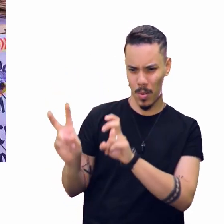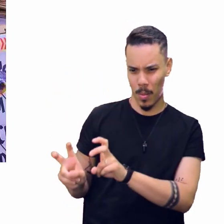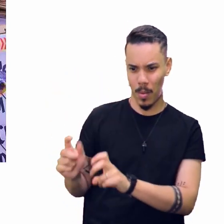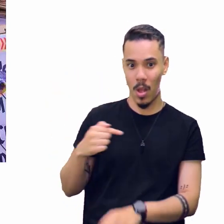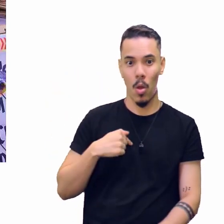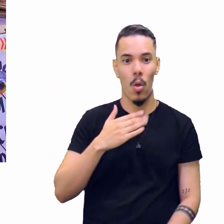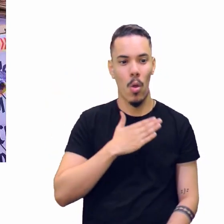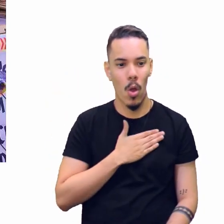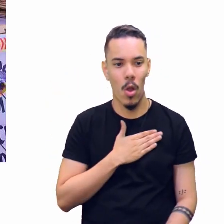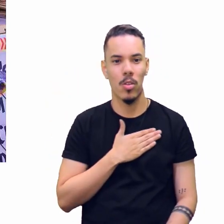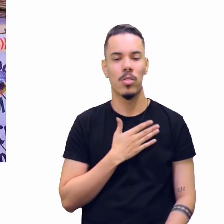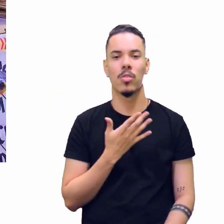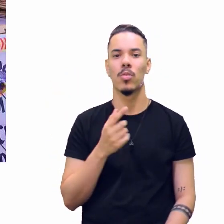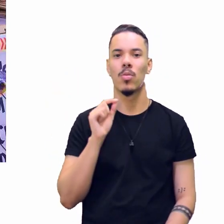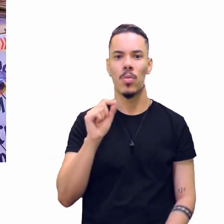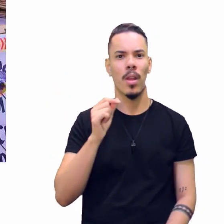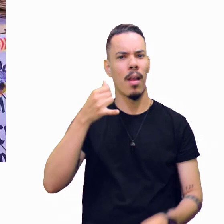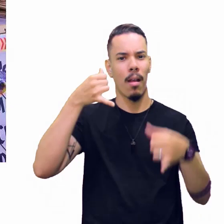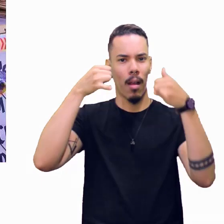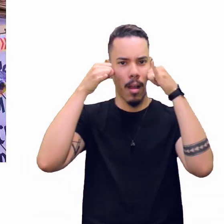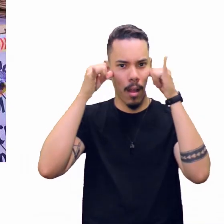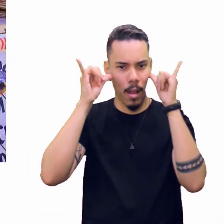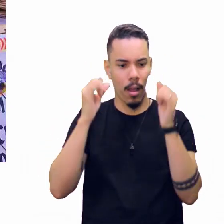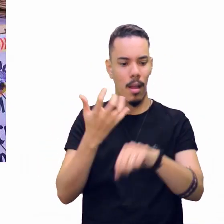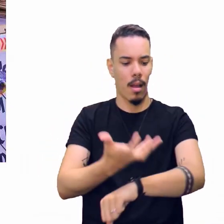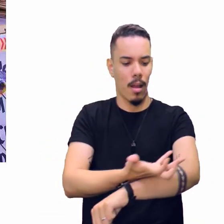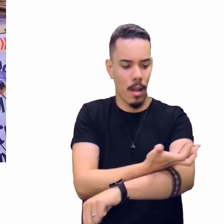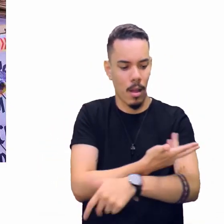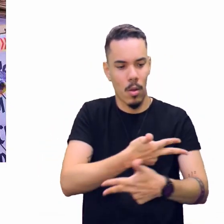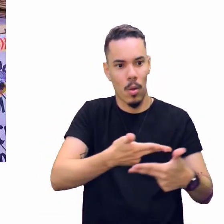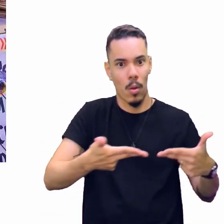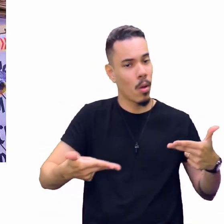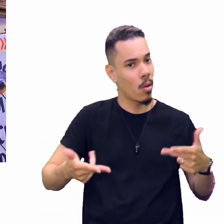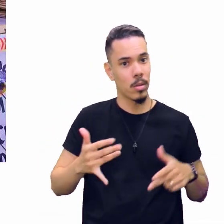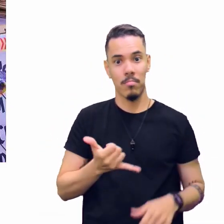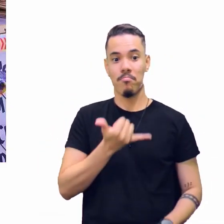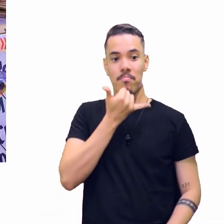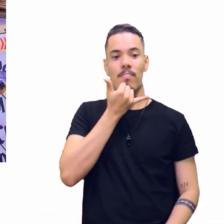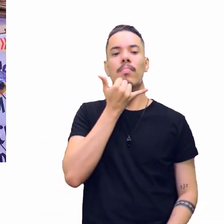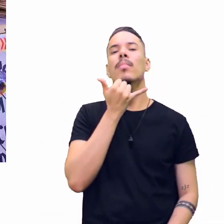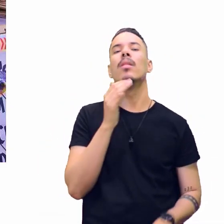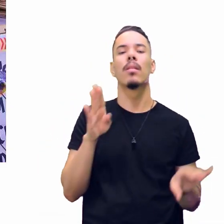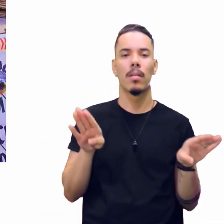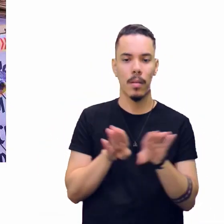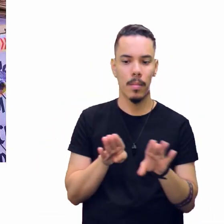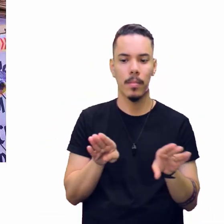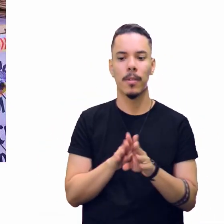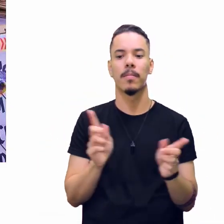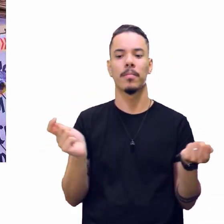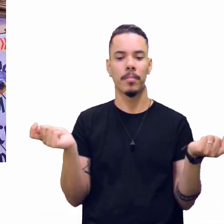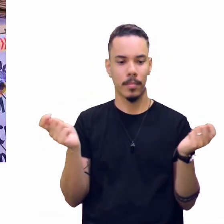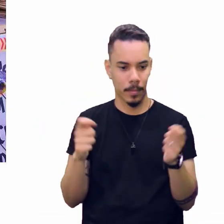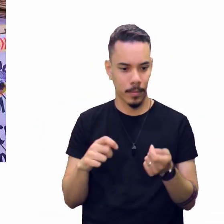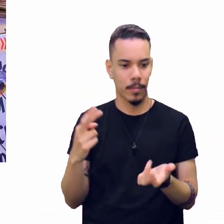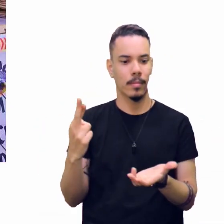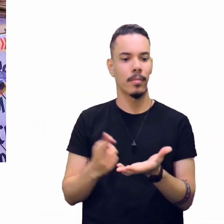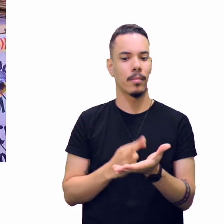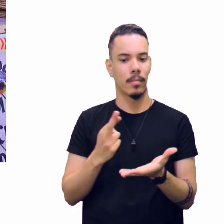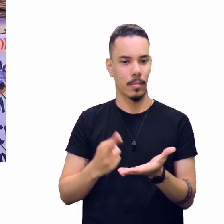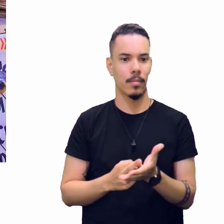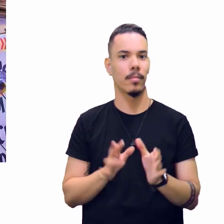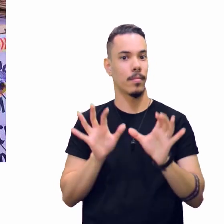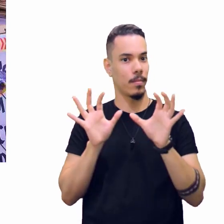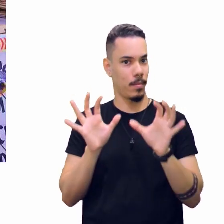agroformadinho. Desculpa aí, então vamos lá. Também tem revista relacionada também